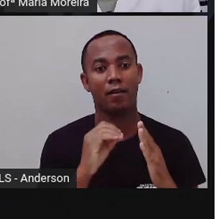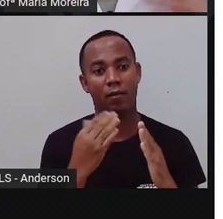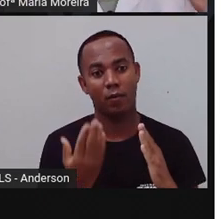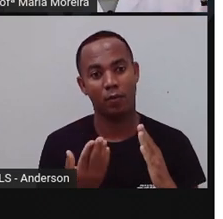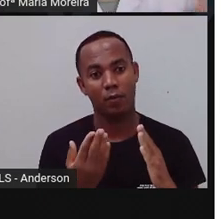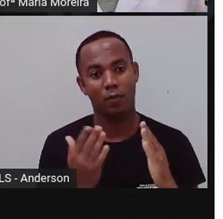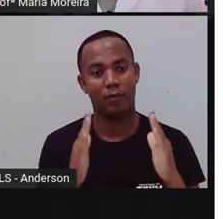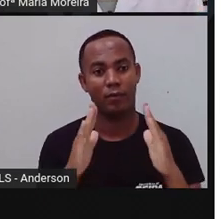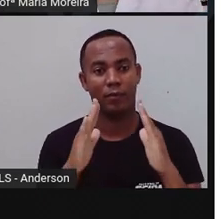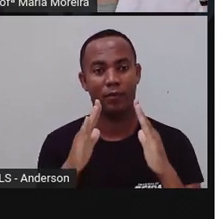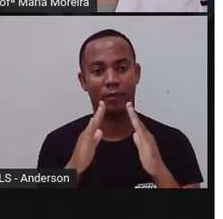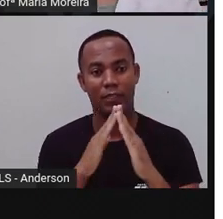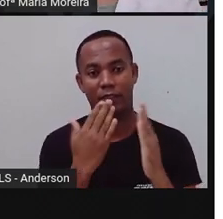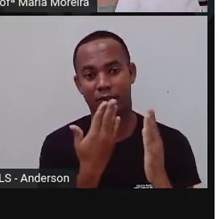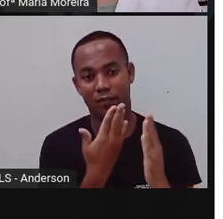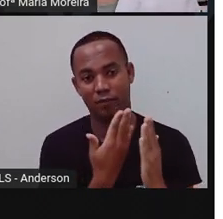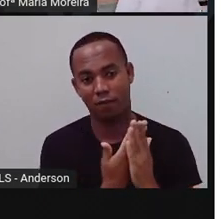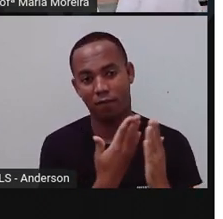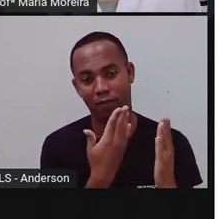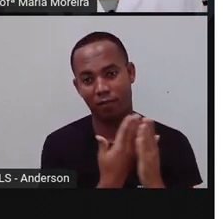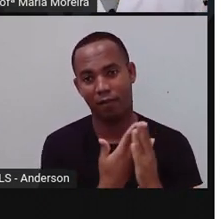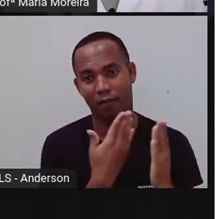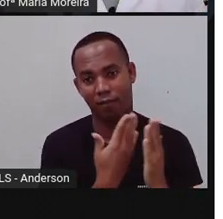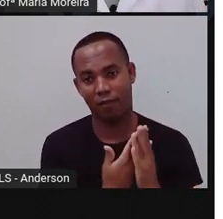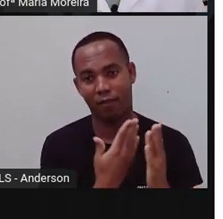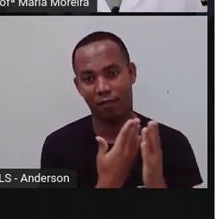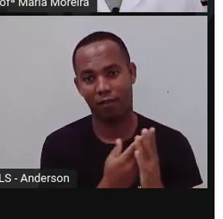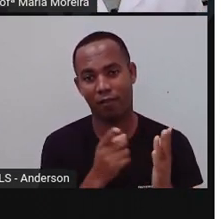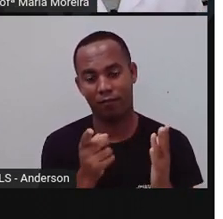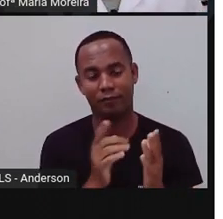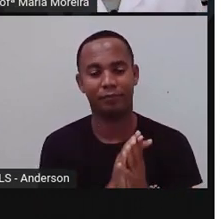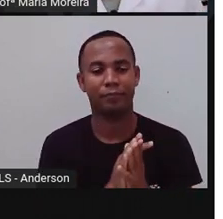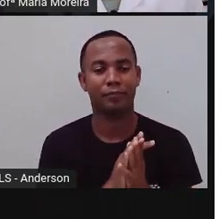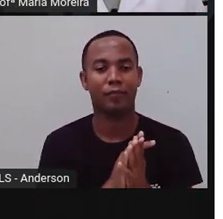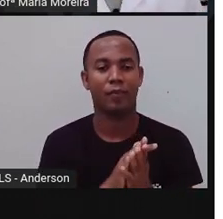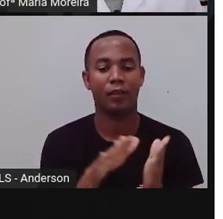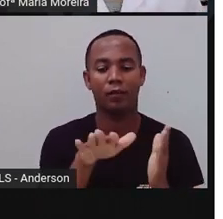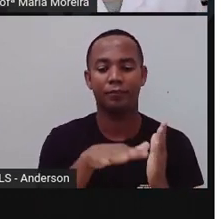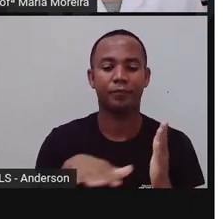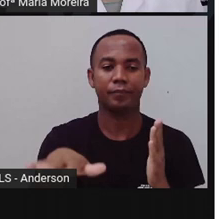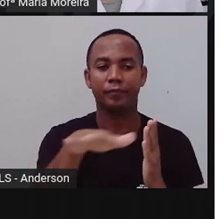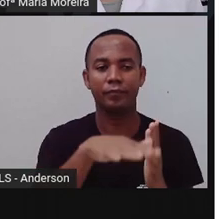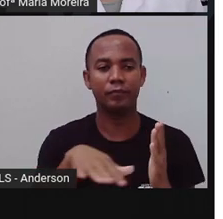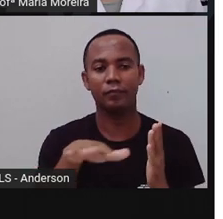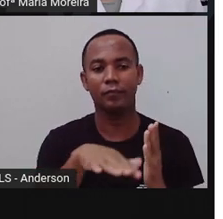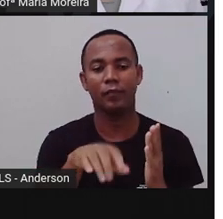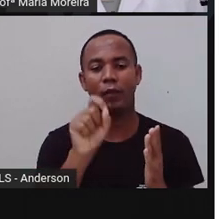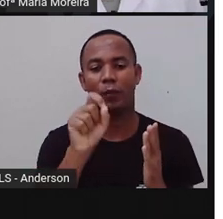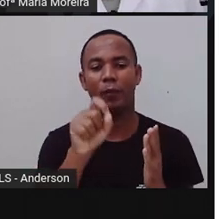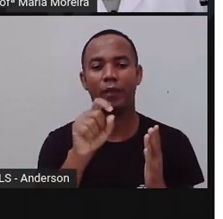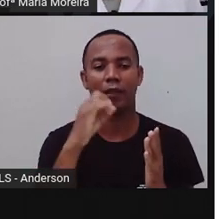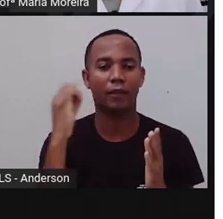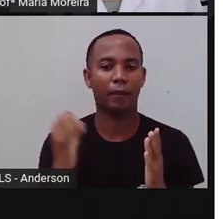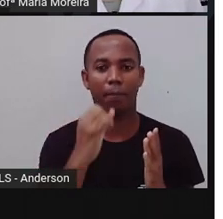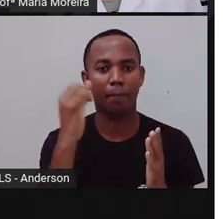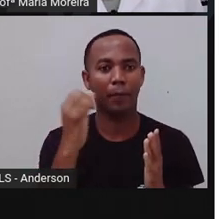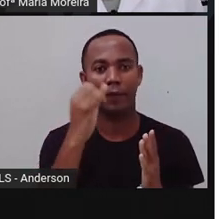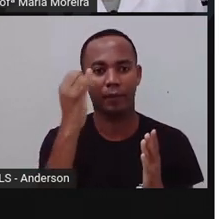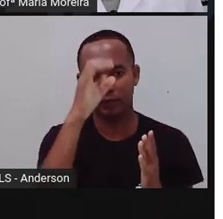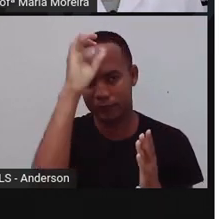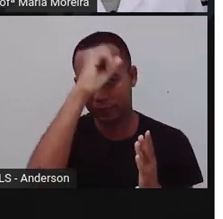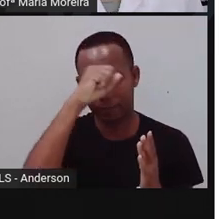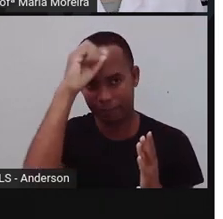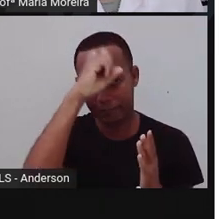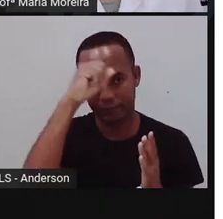integral, que a gente acaba passando até mais tempo na escola. Bom, nesse espaço, fazemos importantes descobertas, né?